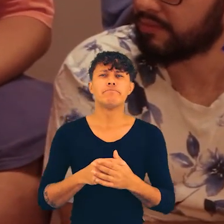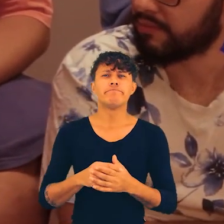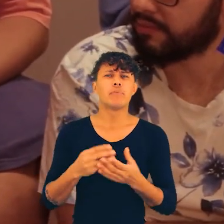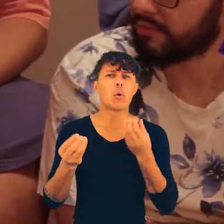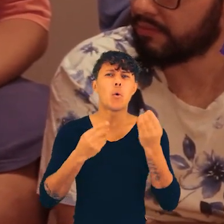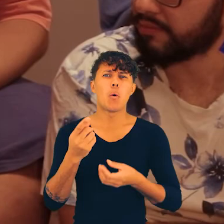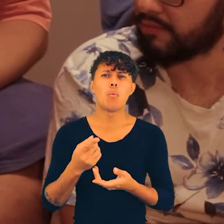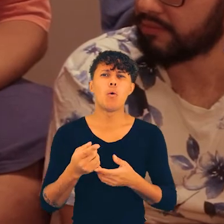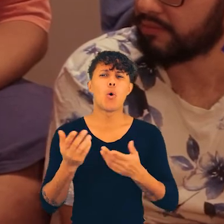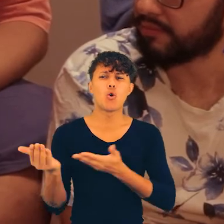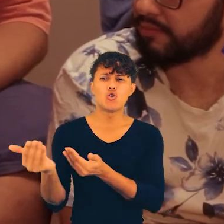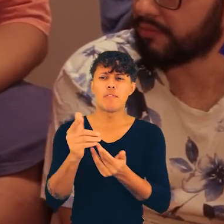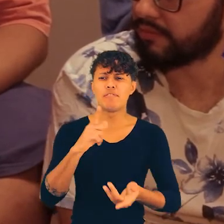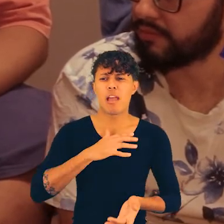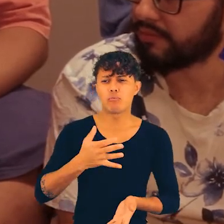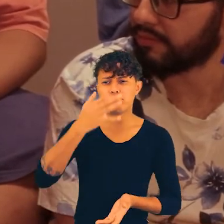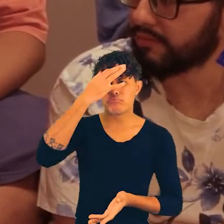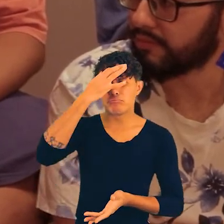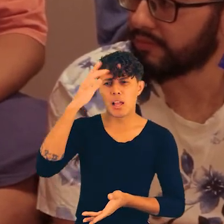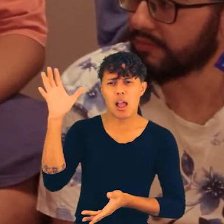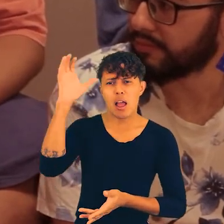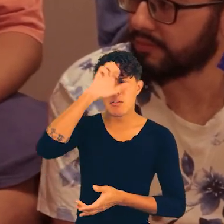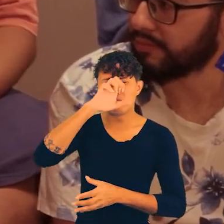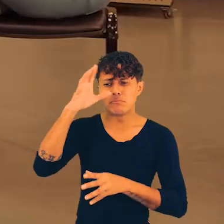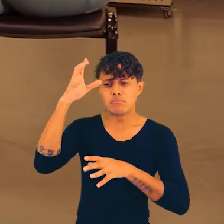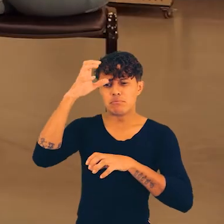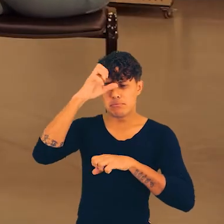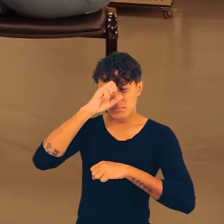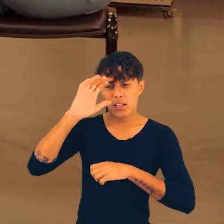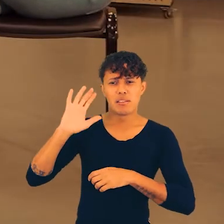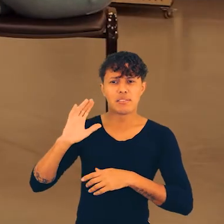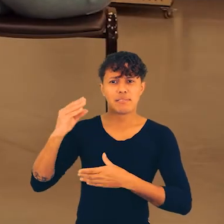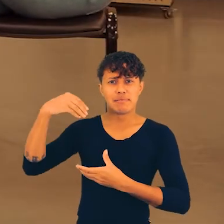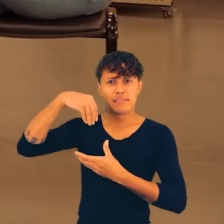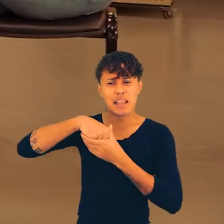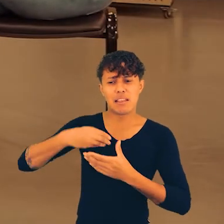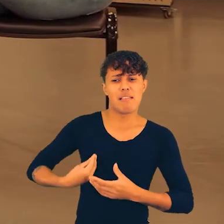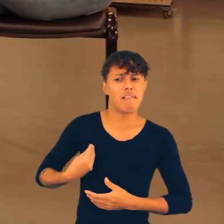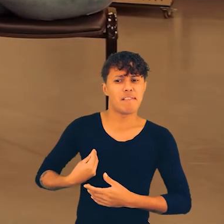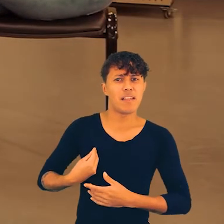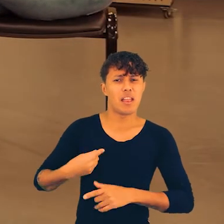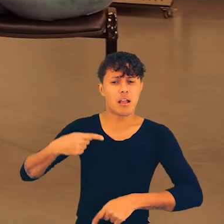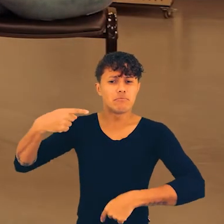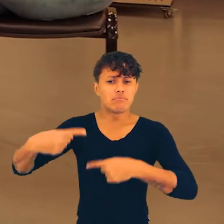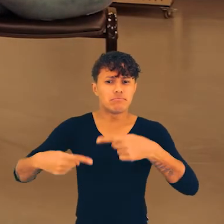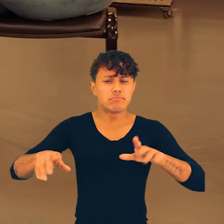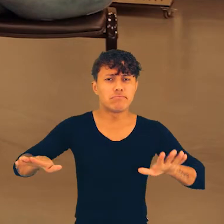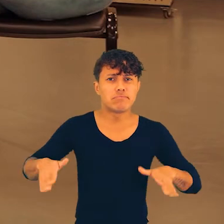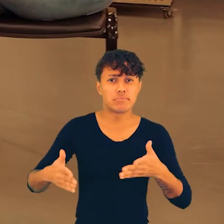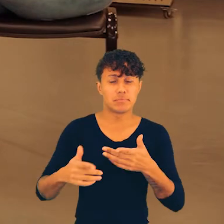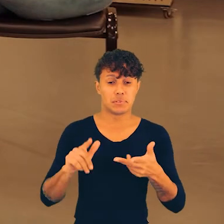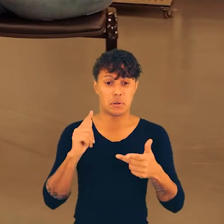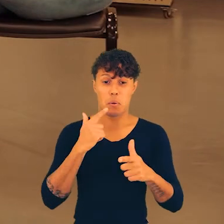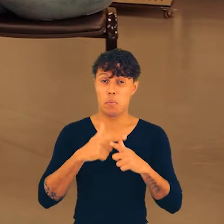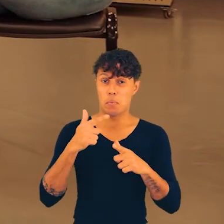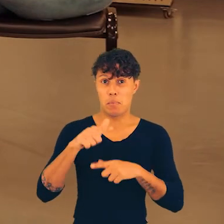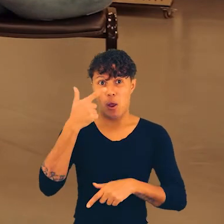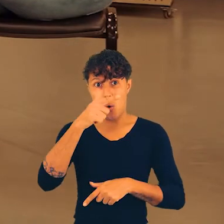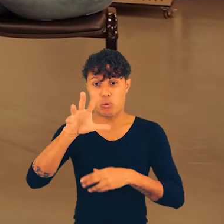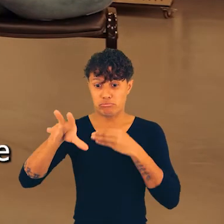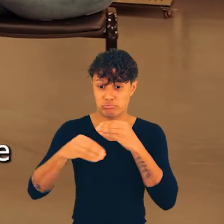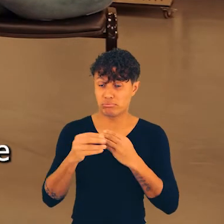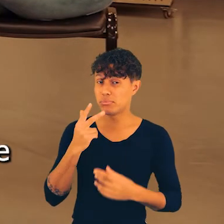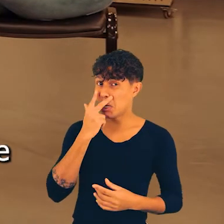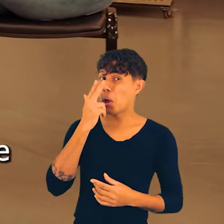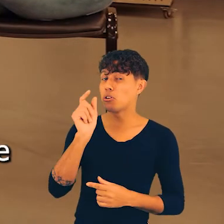resposta em relação a como os jovens possam tomar consciência dos problemas que envolvem sua vida, né, e se engajar politicamente.